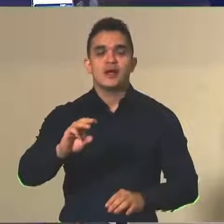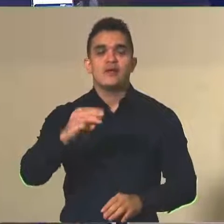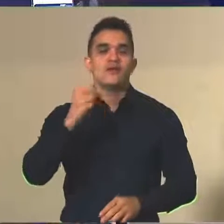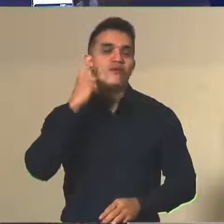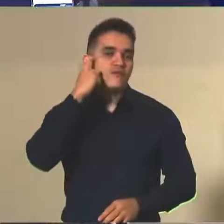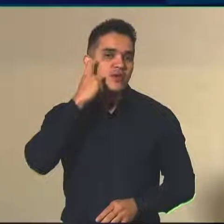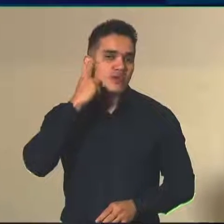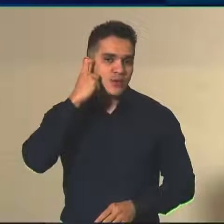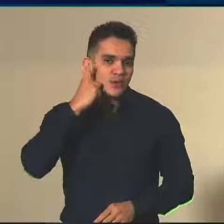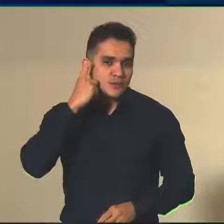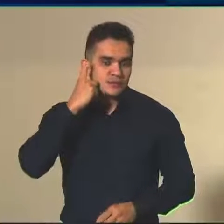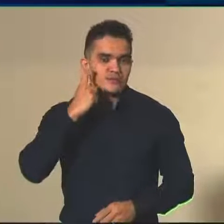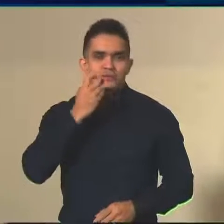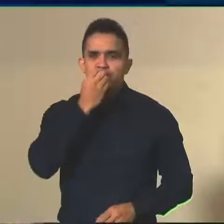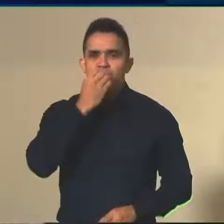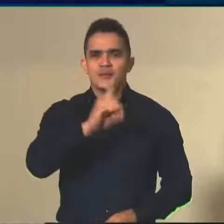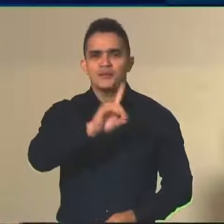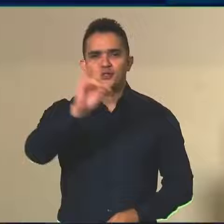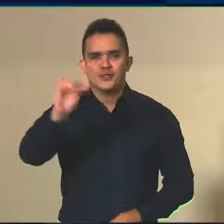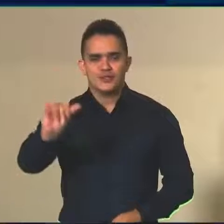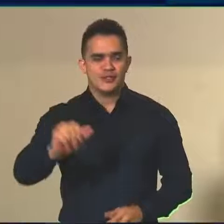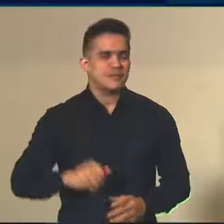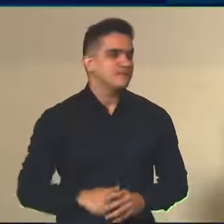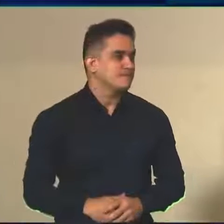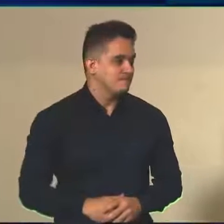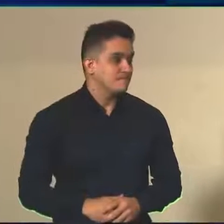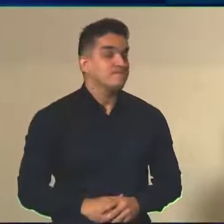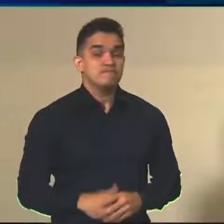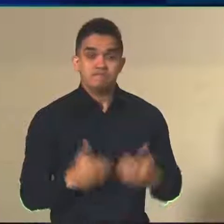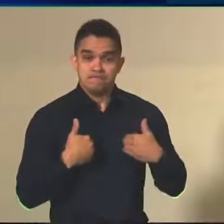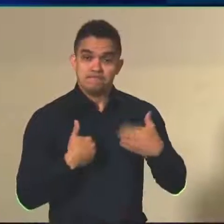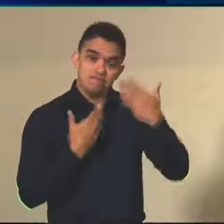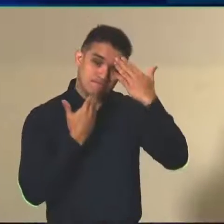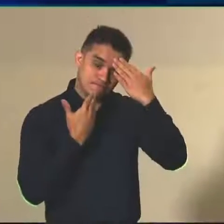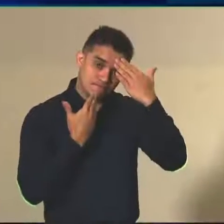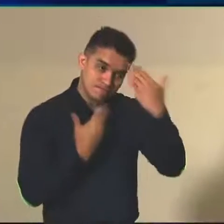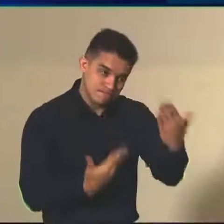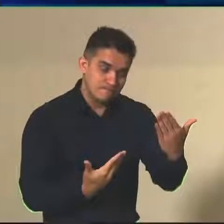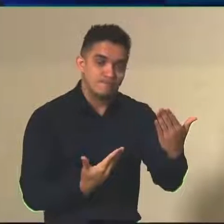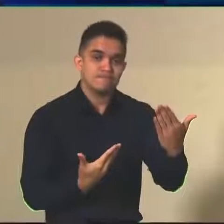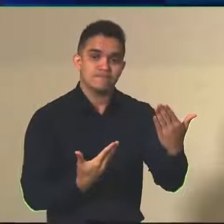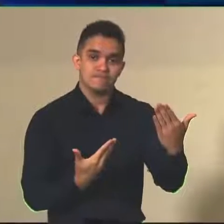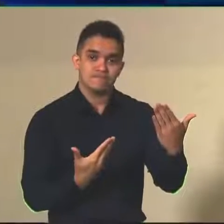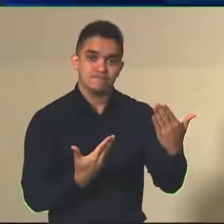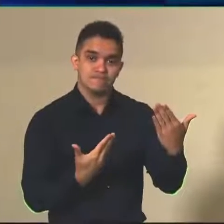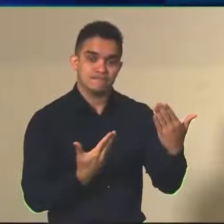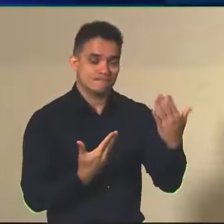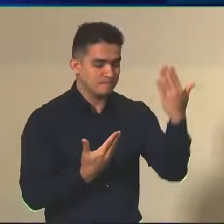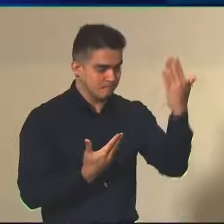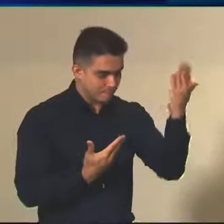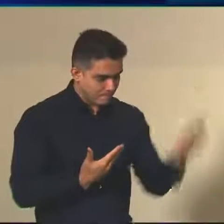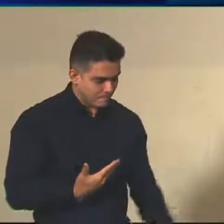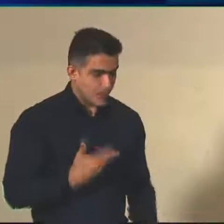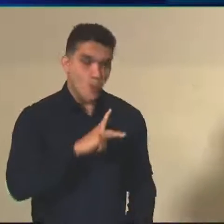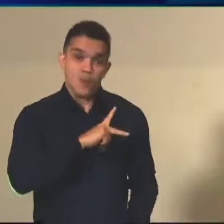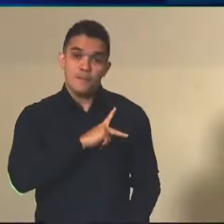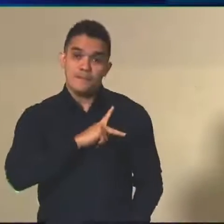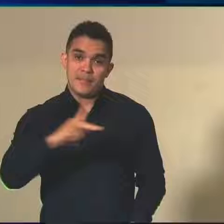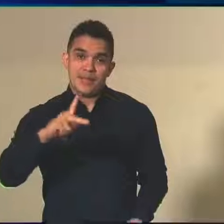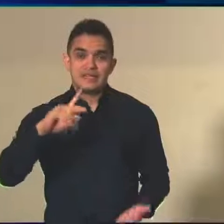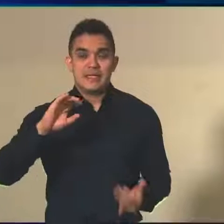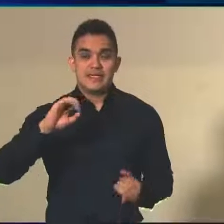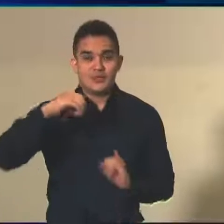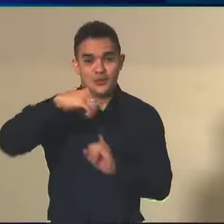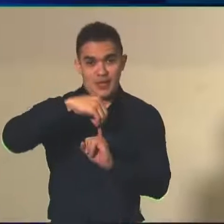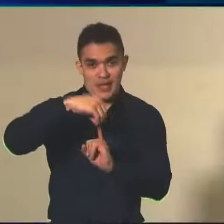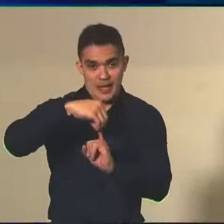Bom dia a todos. Quero aqui, inicialmente, agradecer o presidente do Instituto Nacional